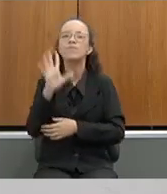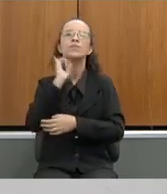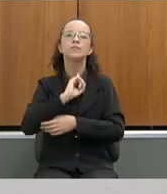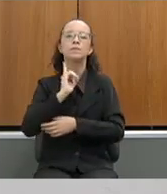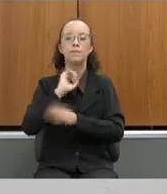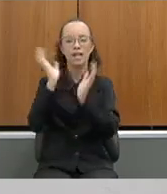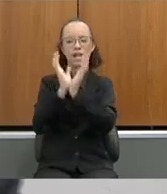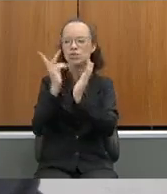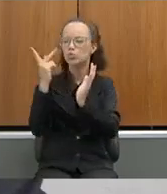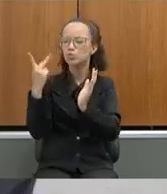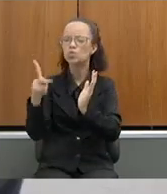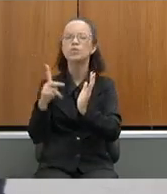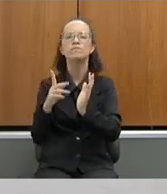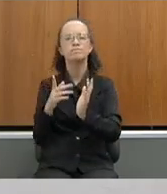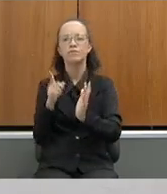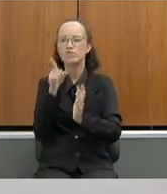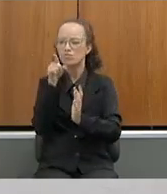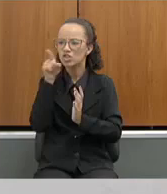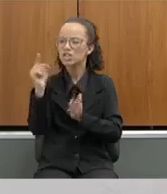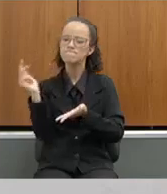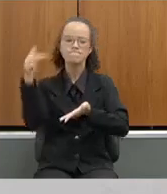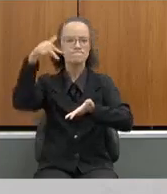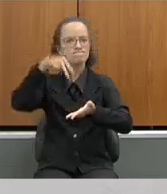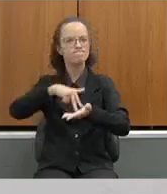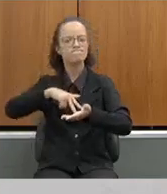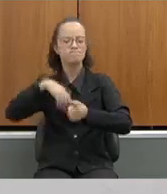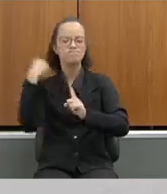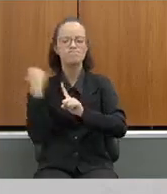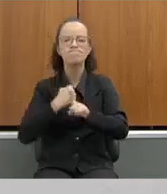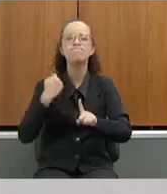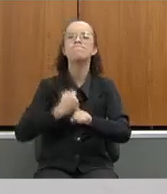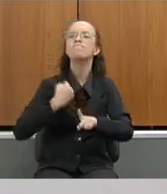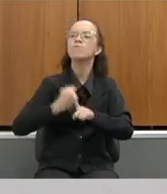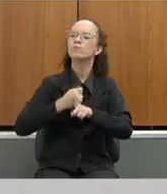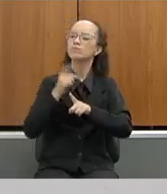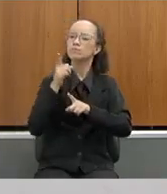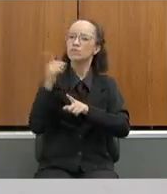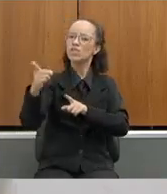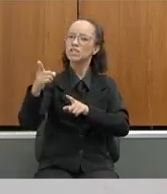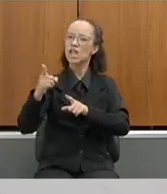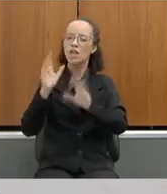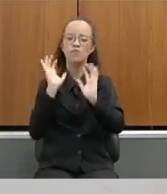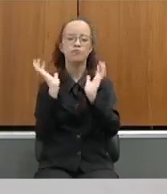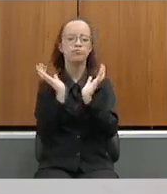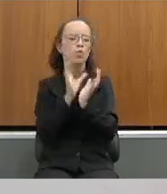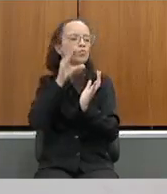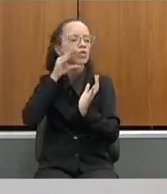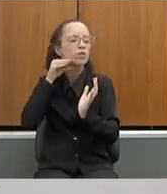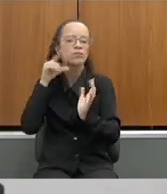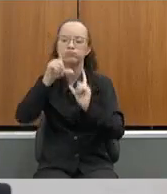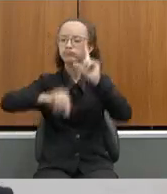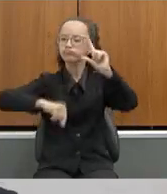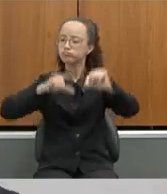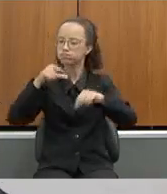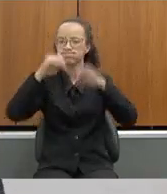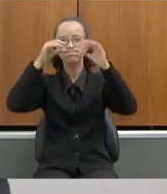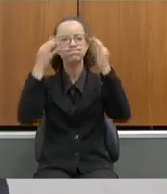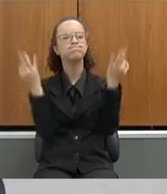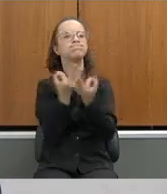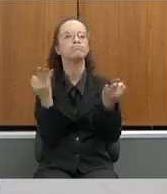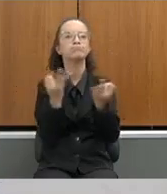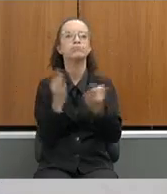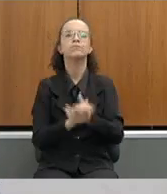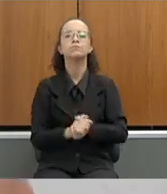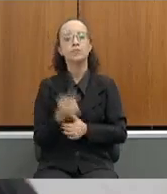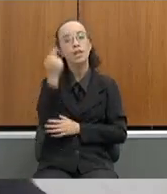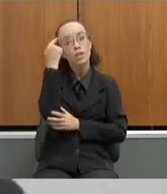sua equipe. Você conquistou o seu espaço, você montou uma excelente equipe e eu fico aqui pensando,